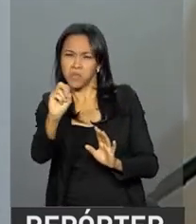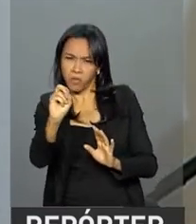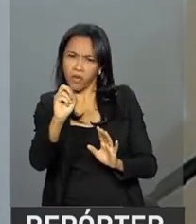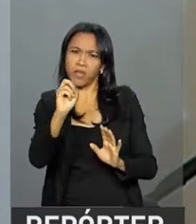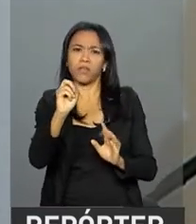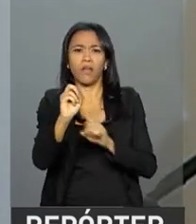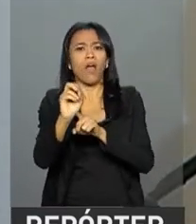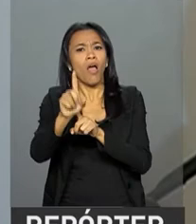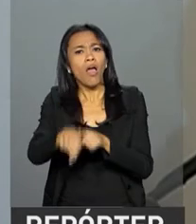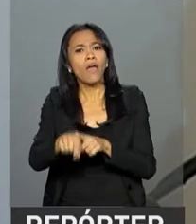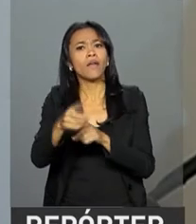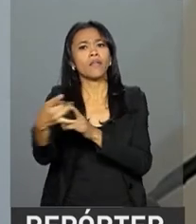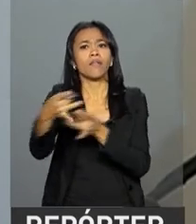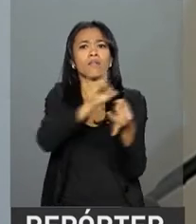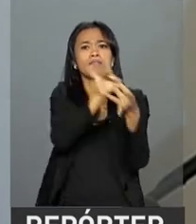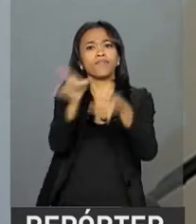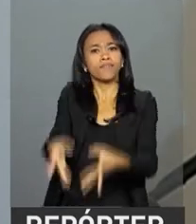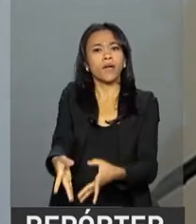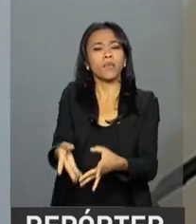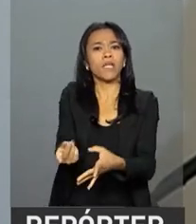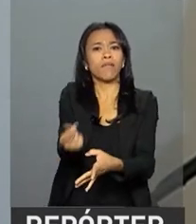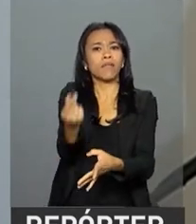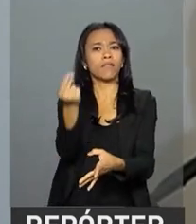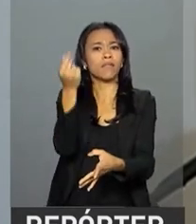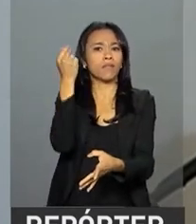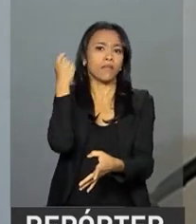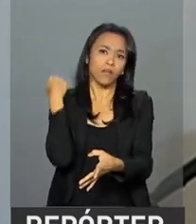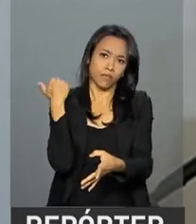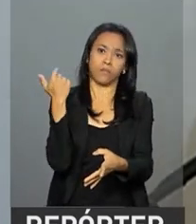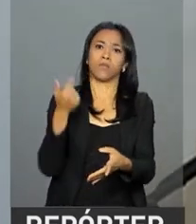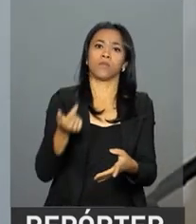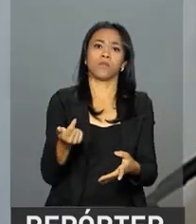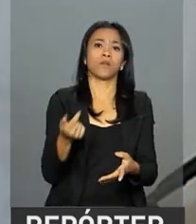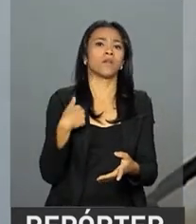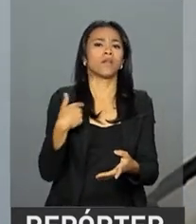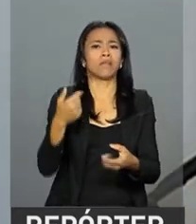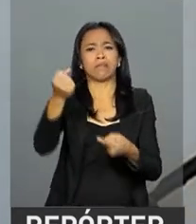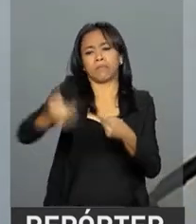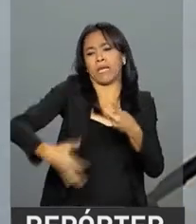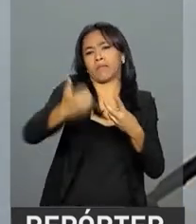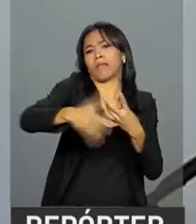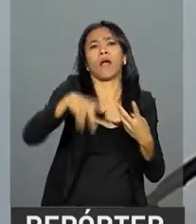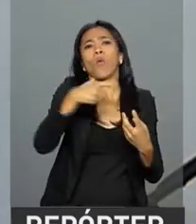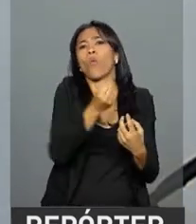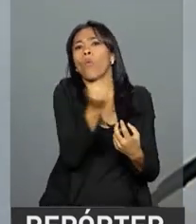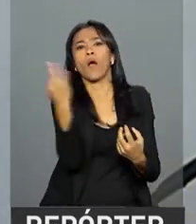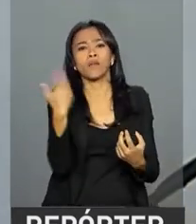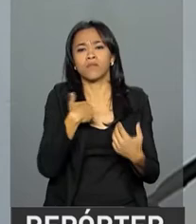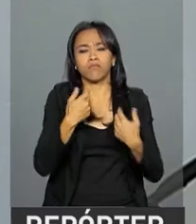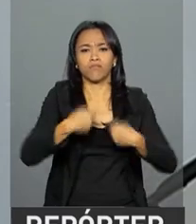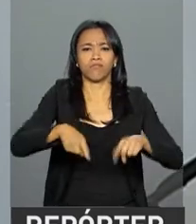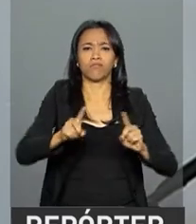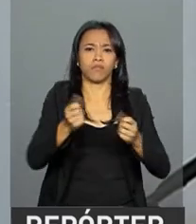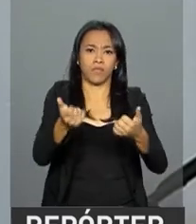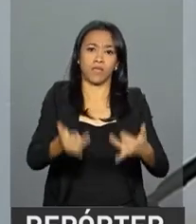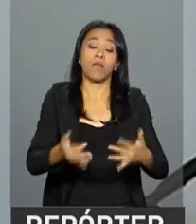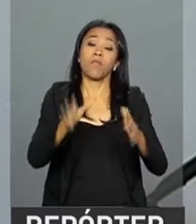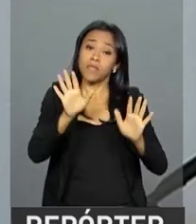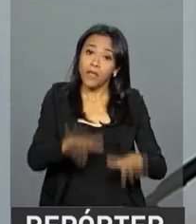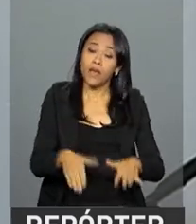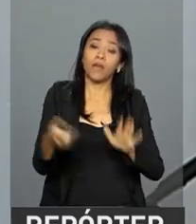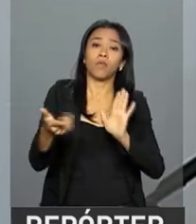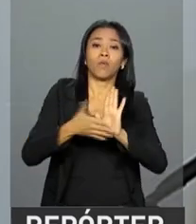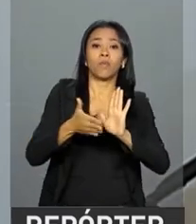João, eram medidas que estavam paralisadas há muito tempo. Não me cabe aqui relatá-las, retratá-las todas. Mas eram medidas também